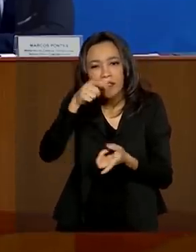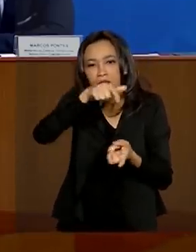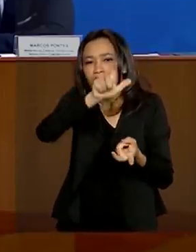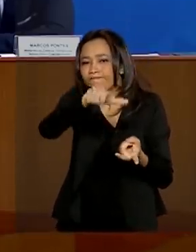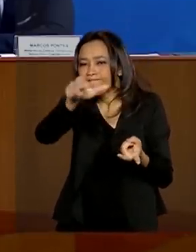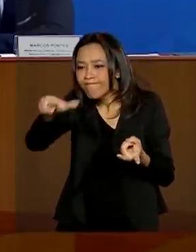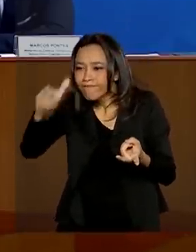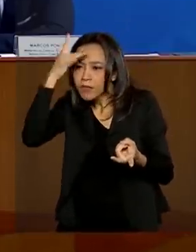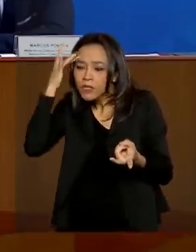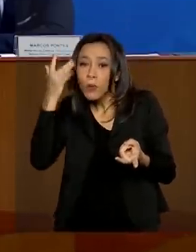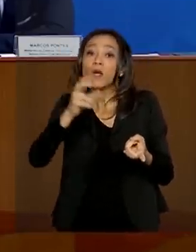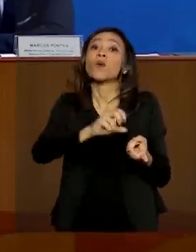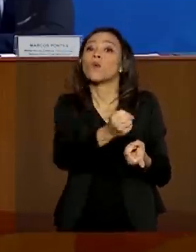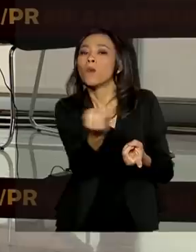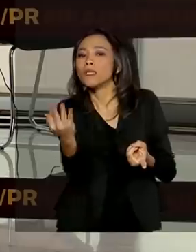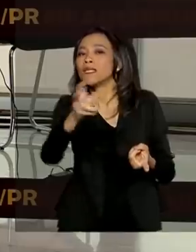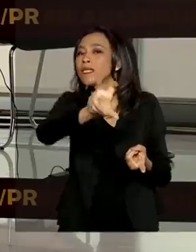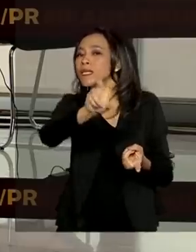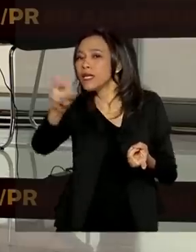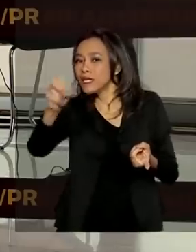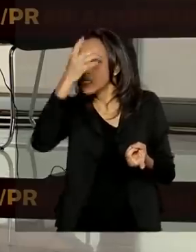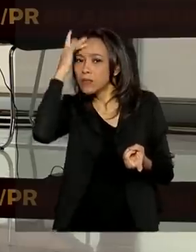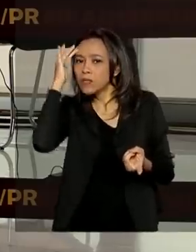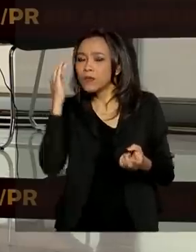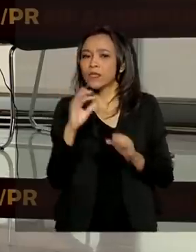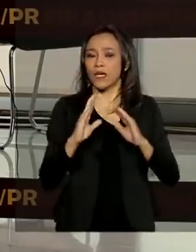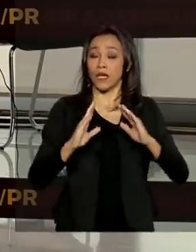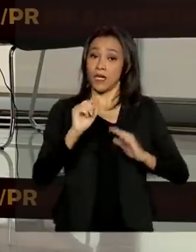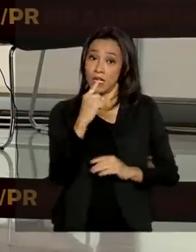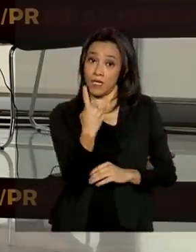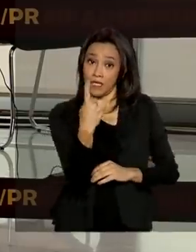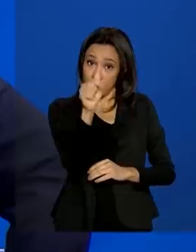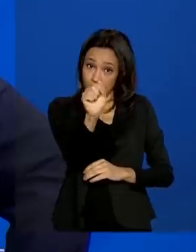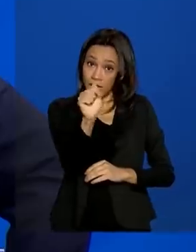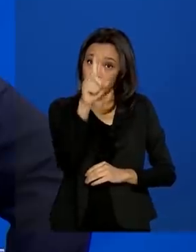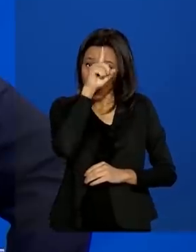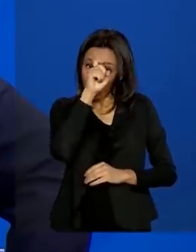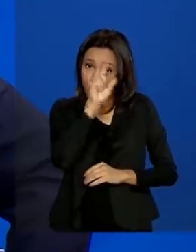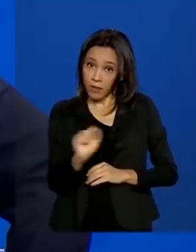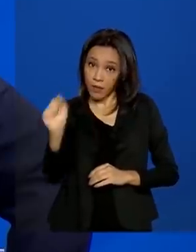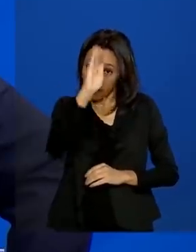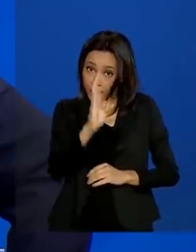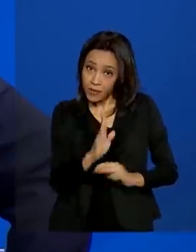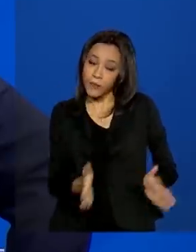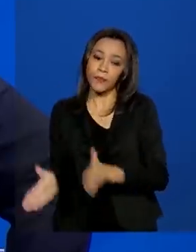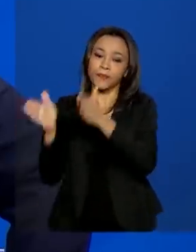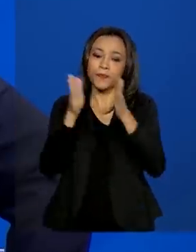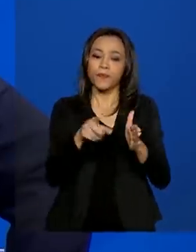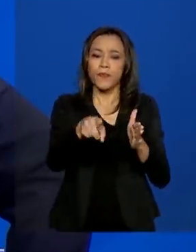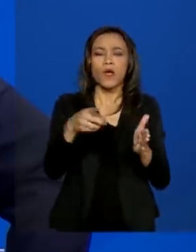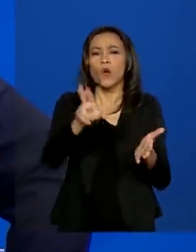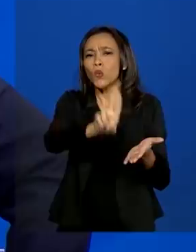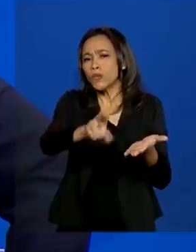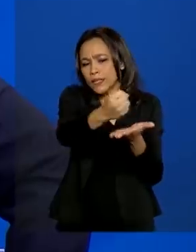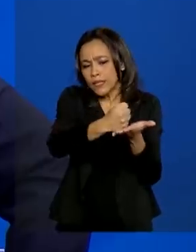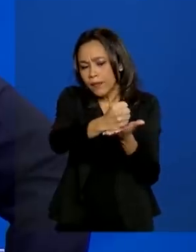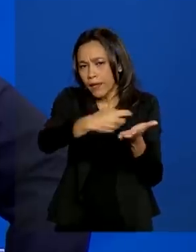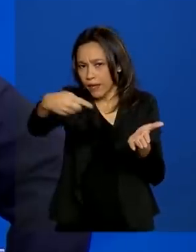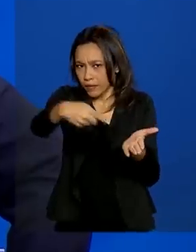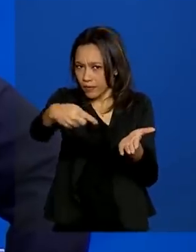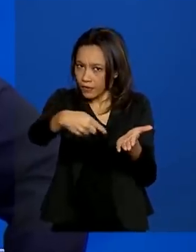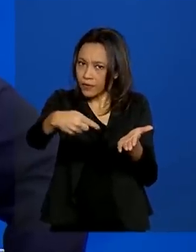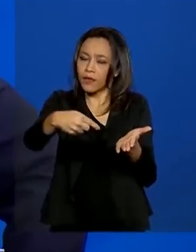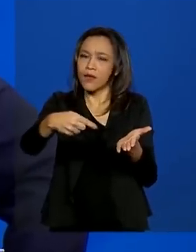500 pacientes vão participar em 17 hospitais do país. Uma coisa boa a respeito dessa medicação é que ela não tem